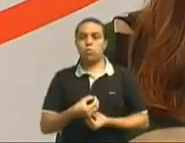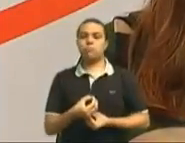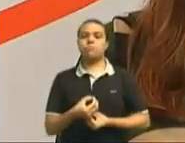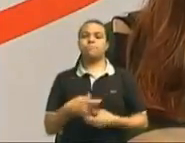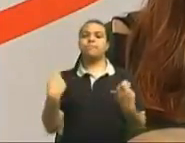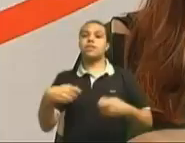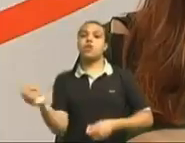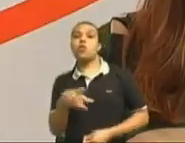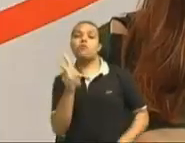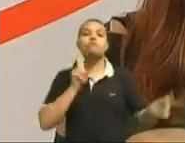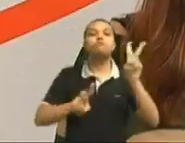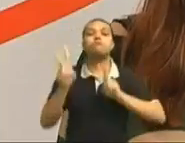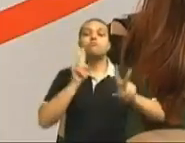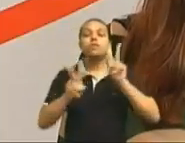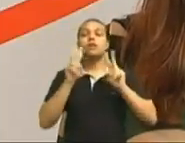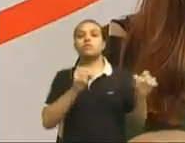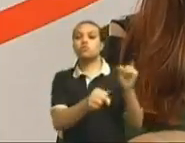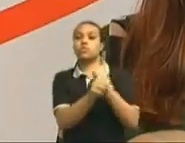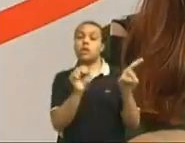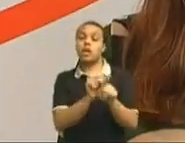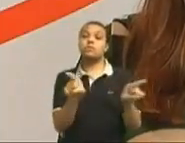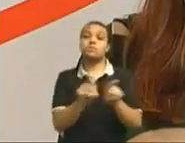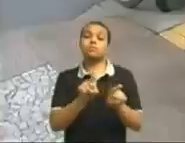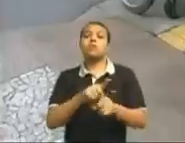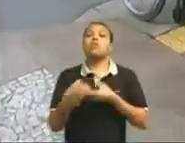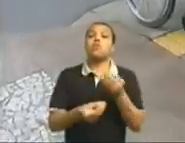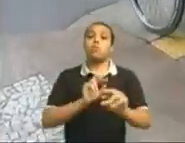olhar da sociedade com as diferenças.